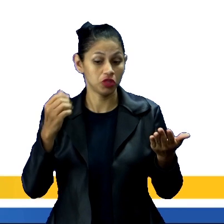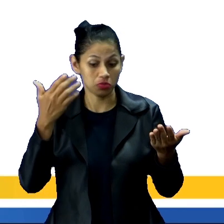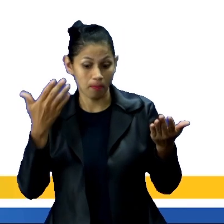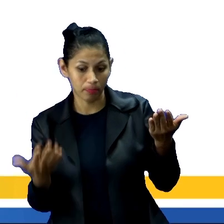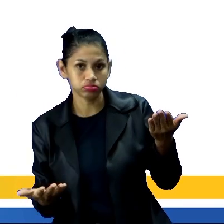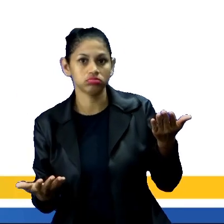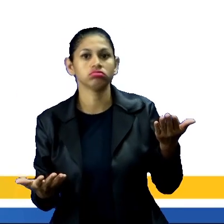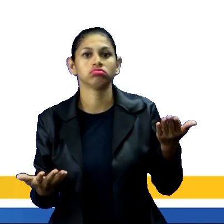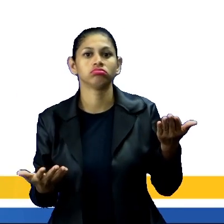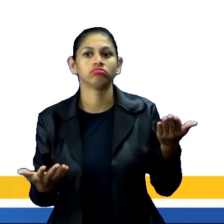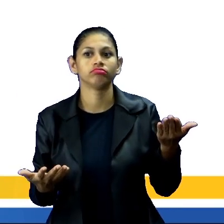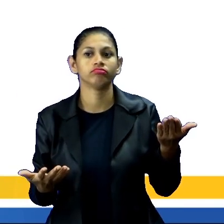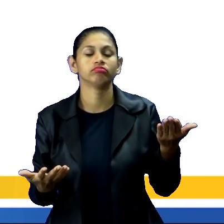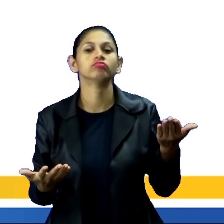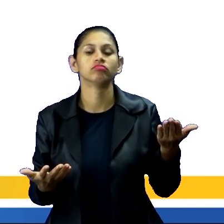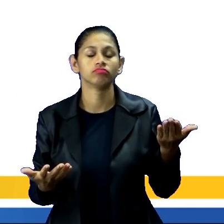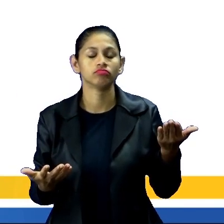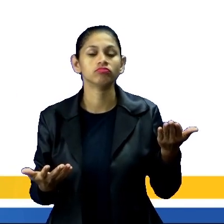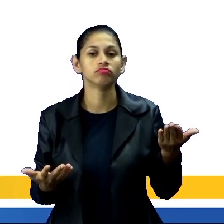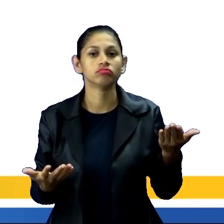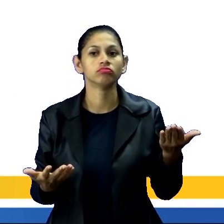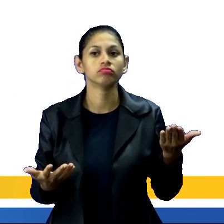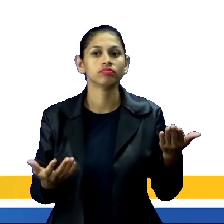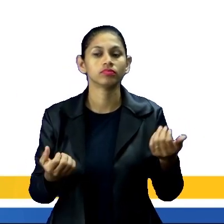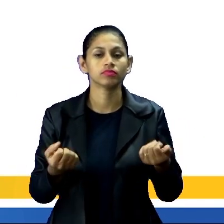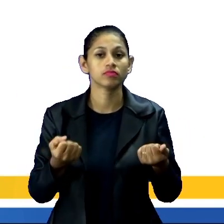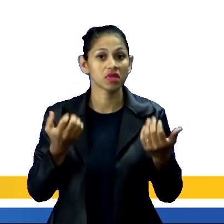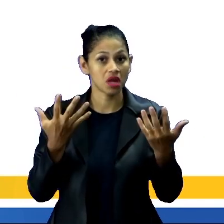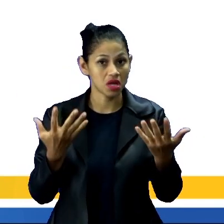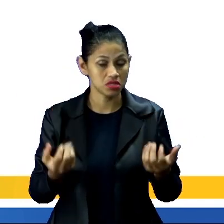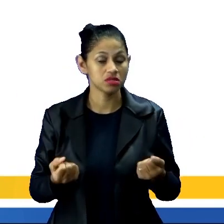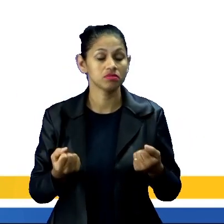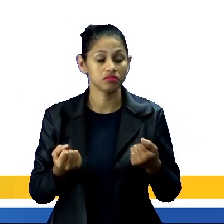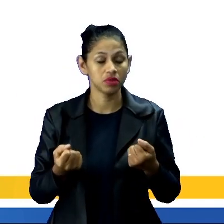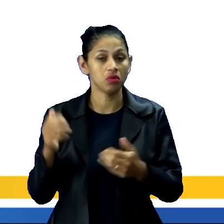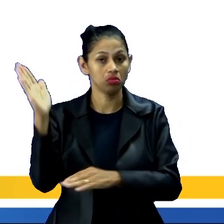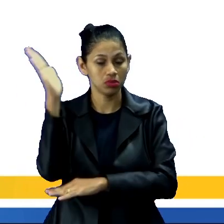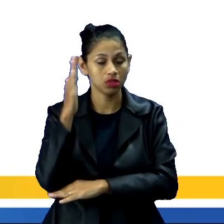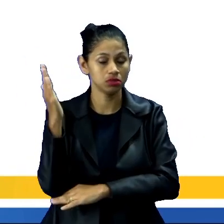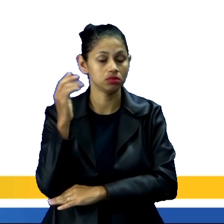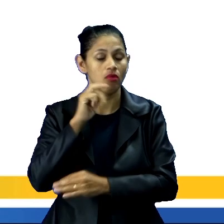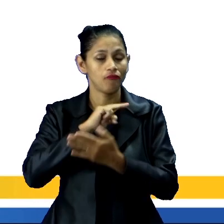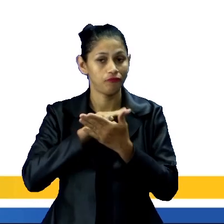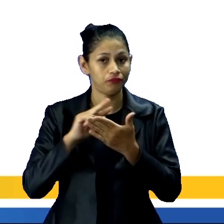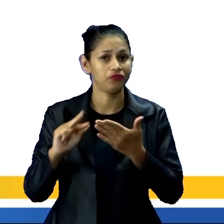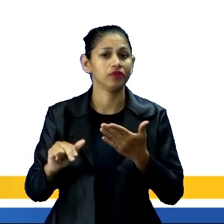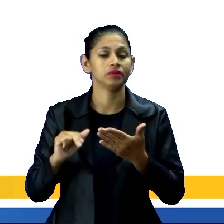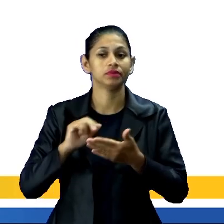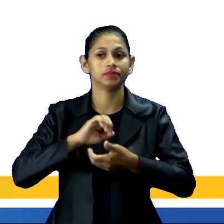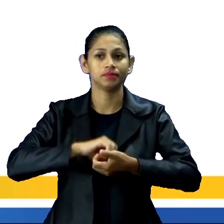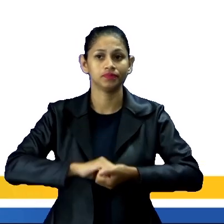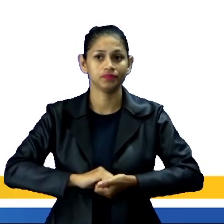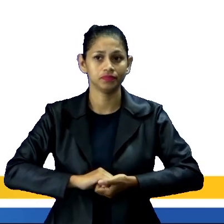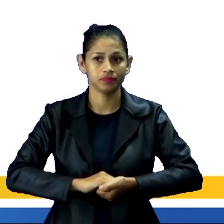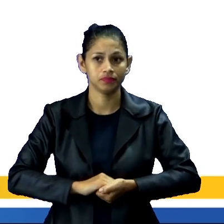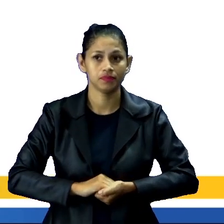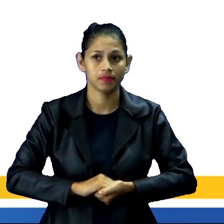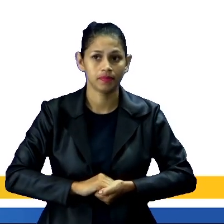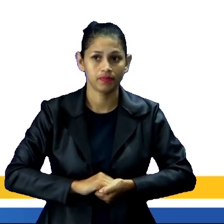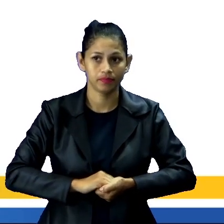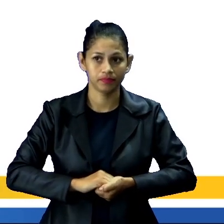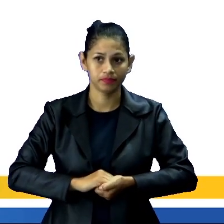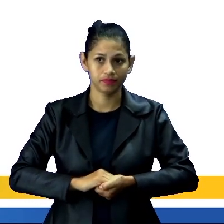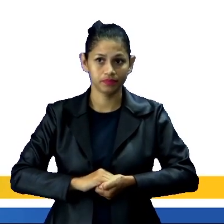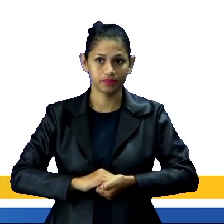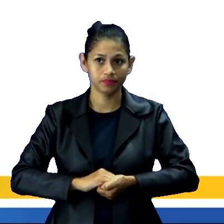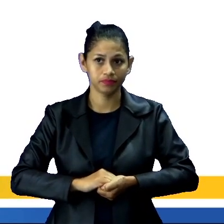Devido a esses problemas que eu acabei de falar, ou crise econômica, ou problemas de guerra e outras situações catastróficas que podem